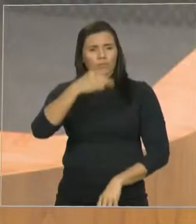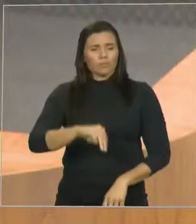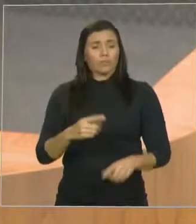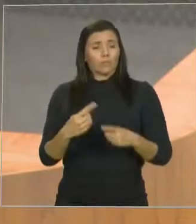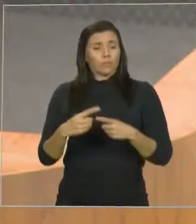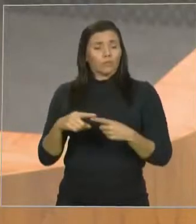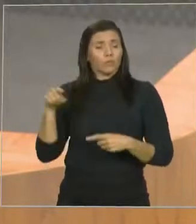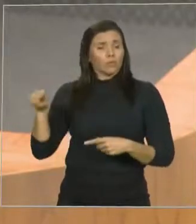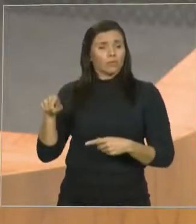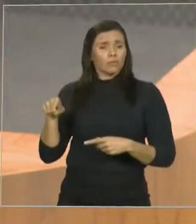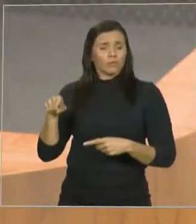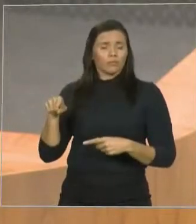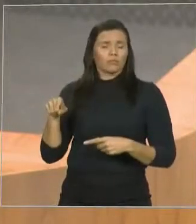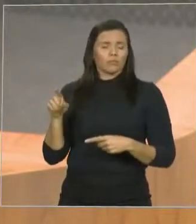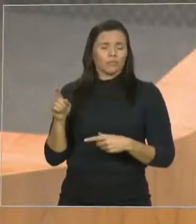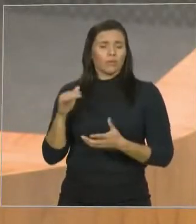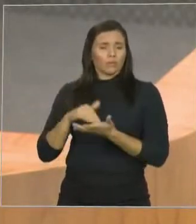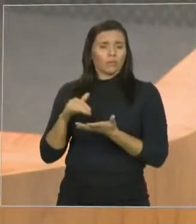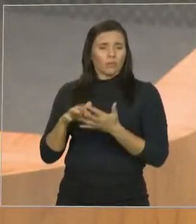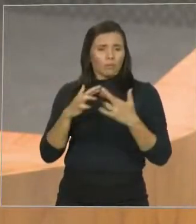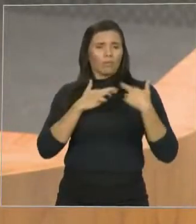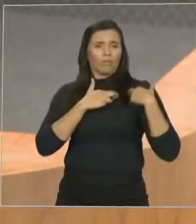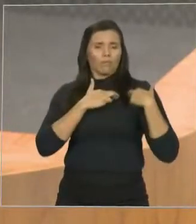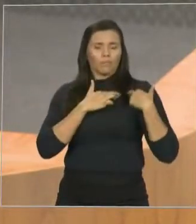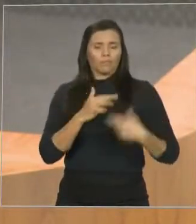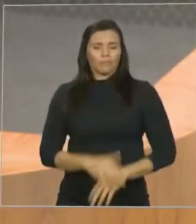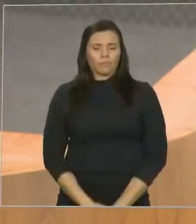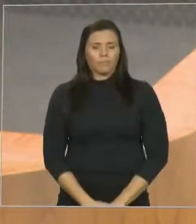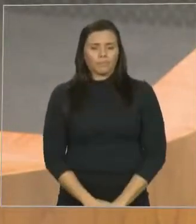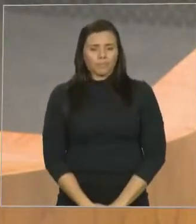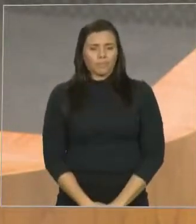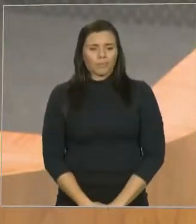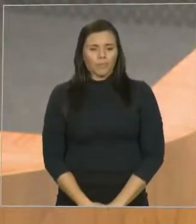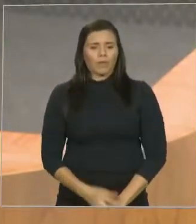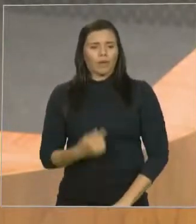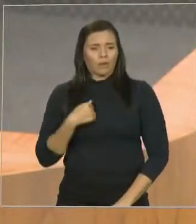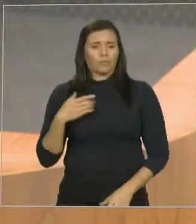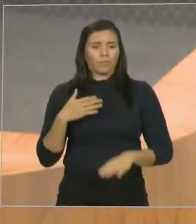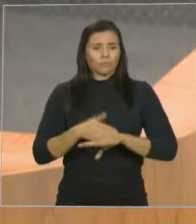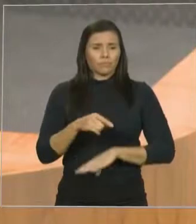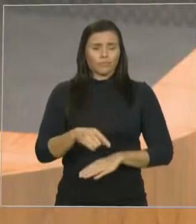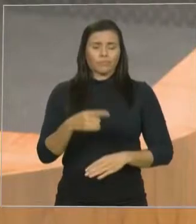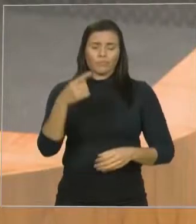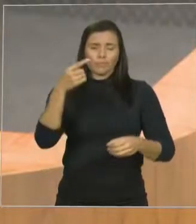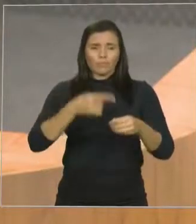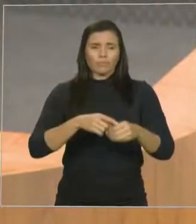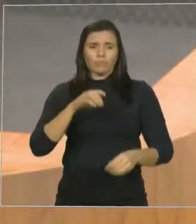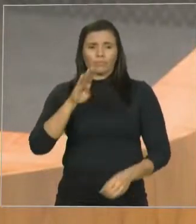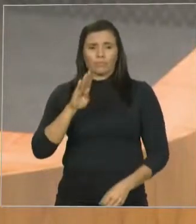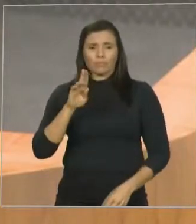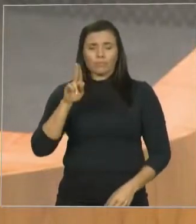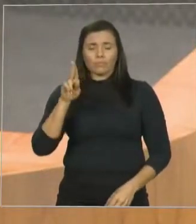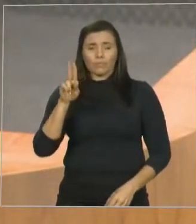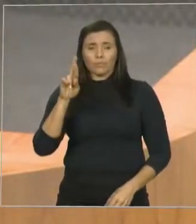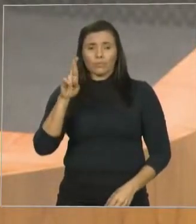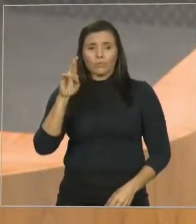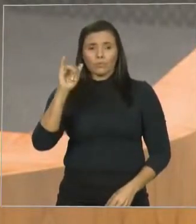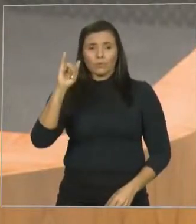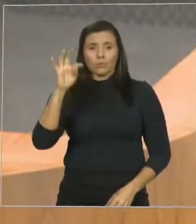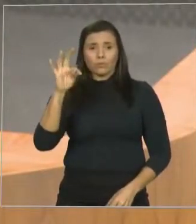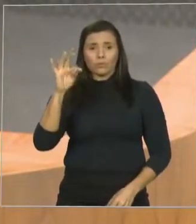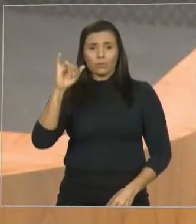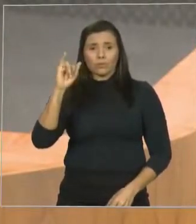também ao município de Buriticupu e lá, deputado Antônio Pereira, o governador